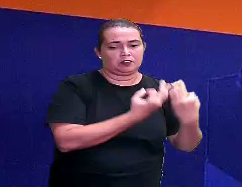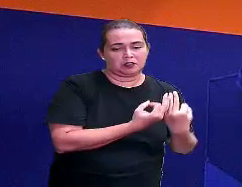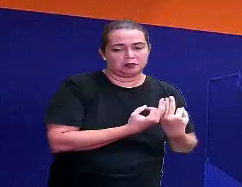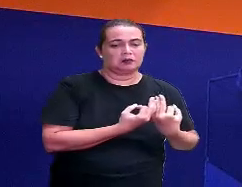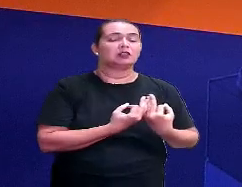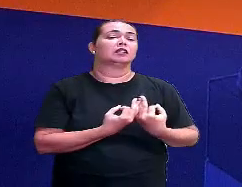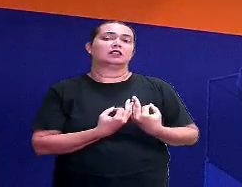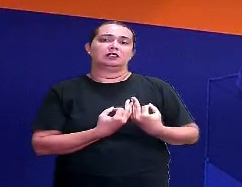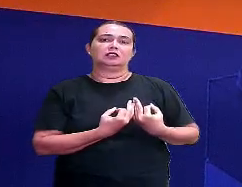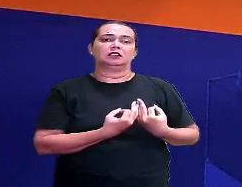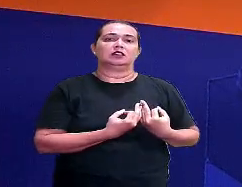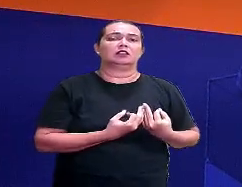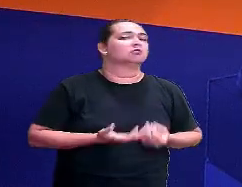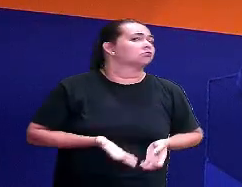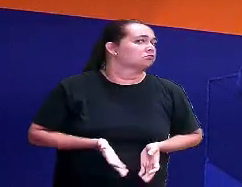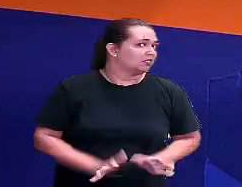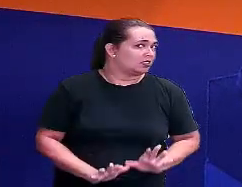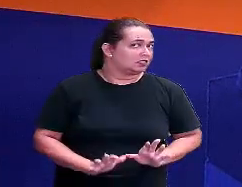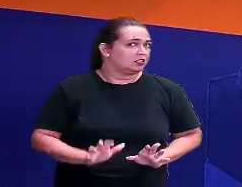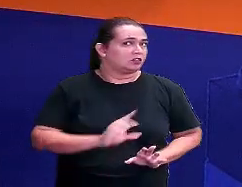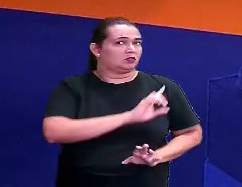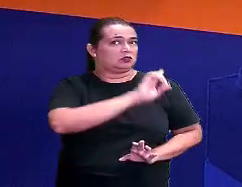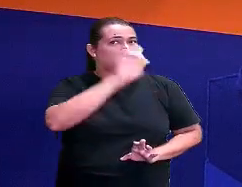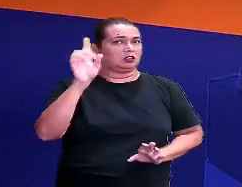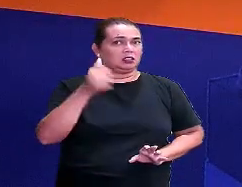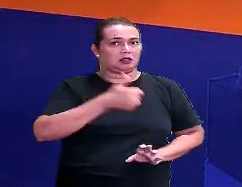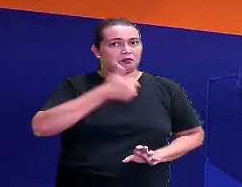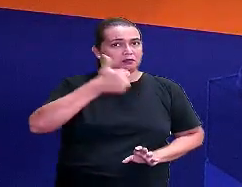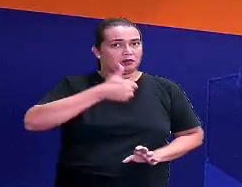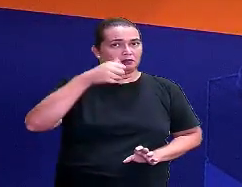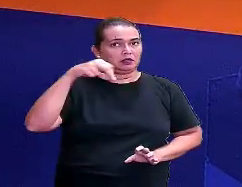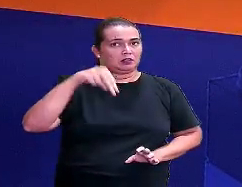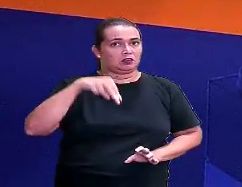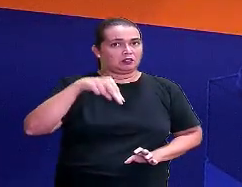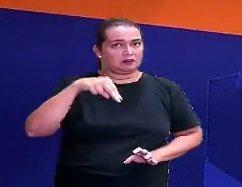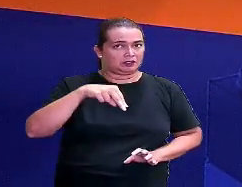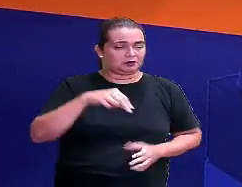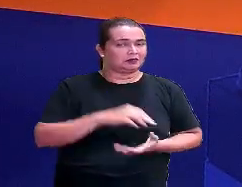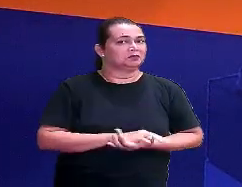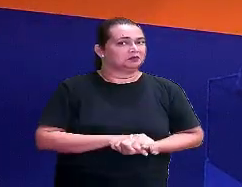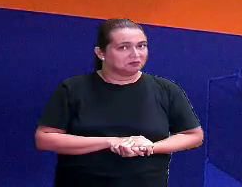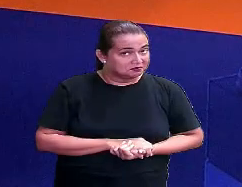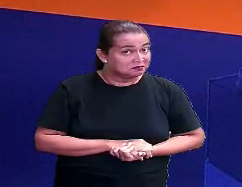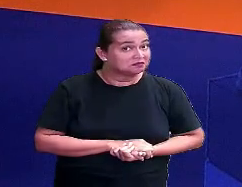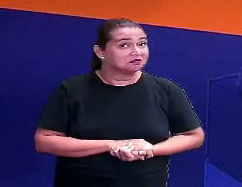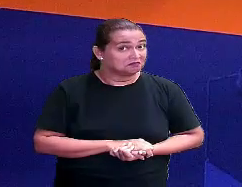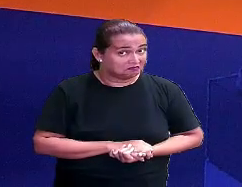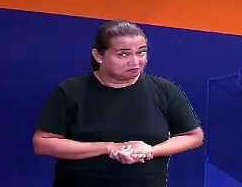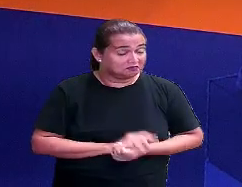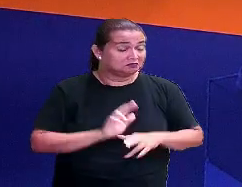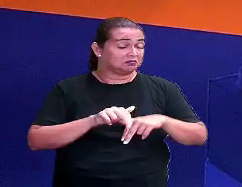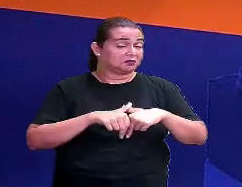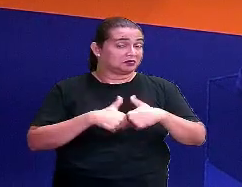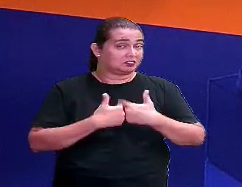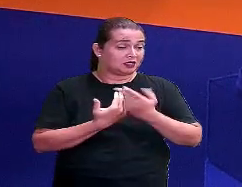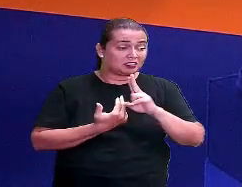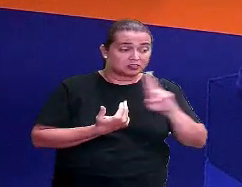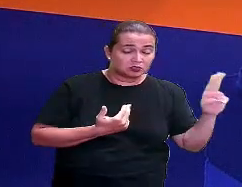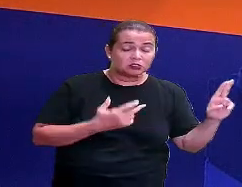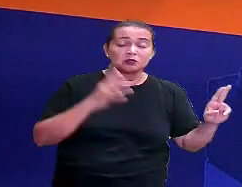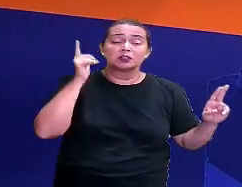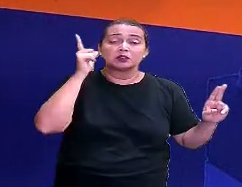nasceu no dia 1º de novembro. você sabe até a data que o antepassado seu nasceu através desse sobrenome. Vê que